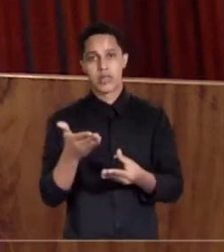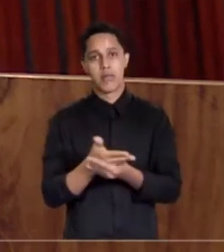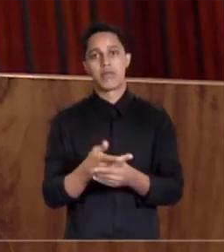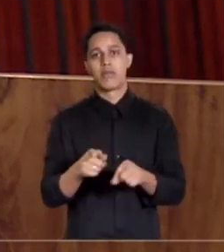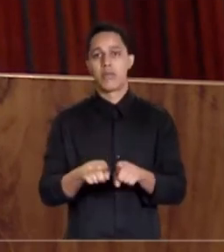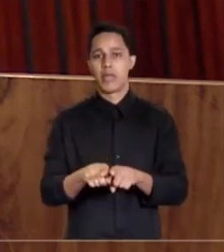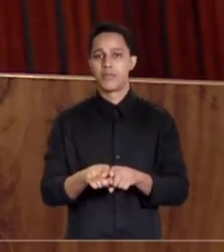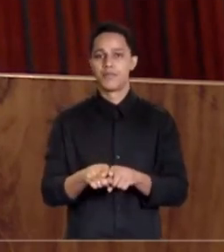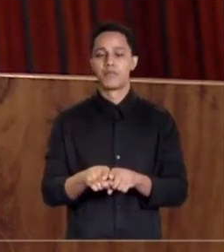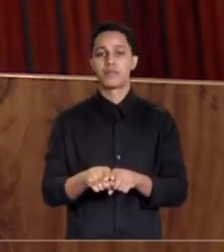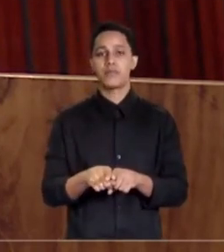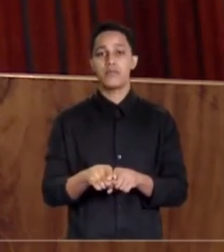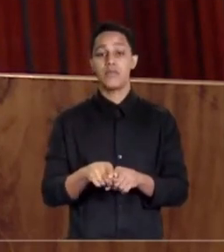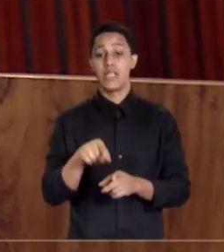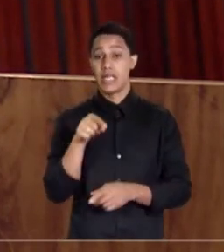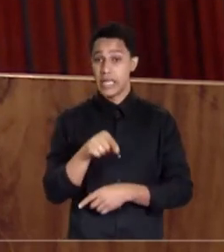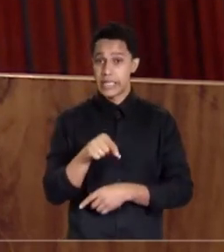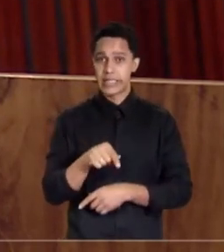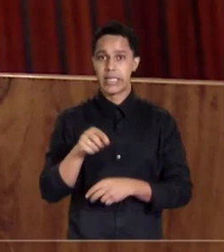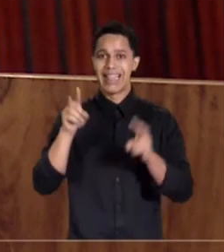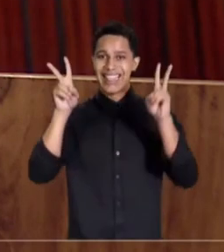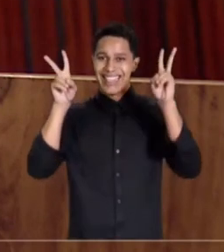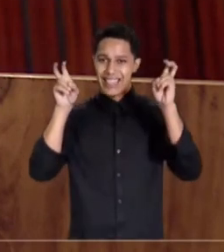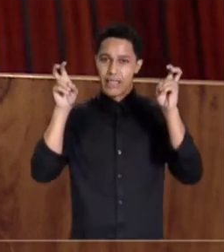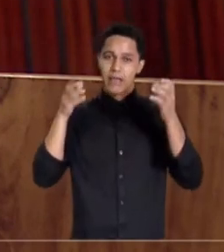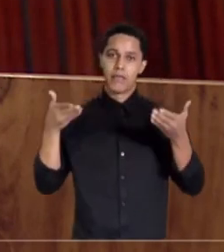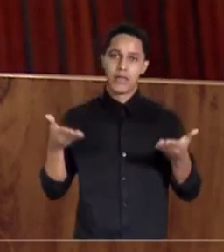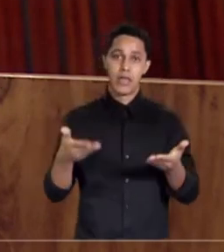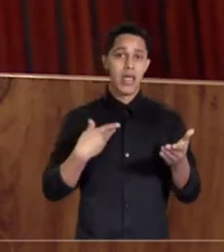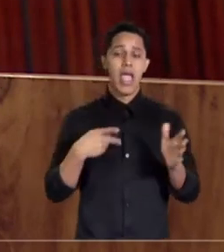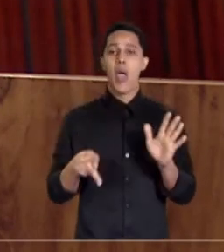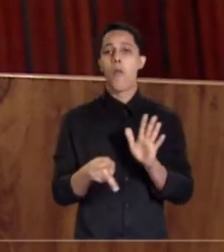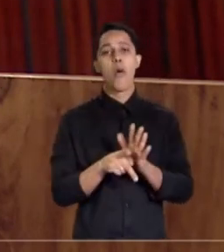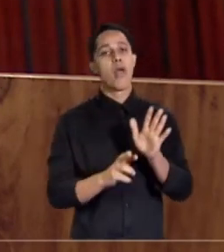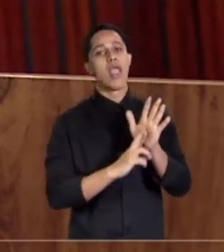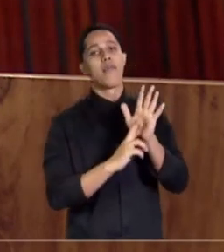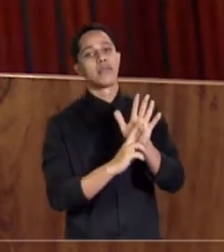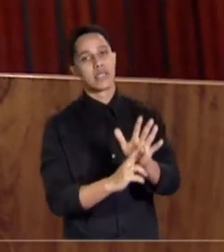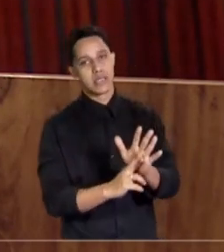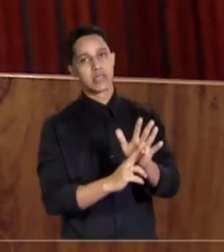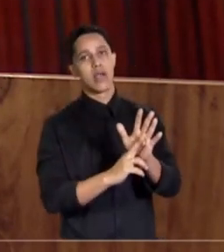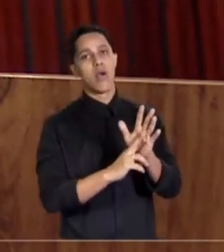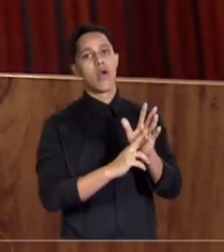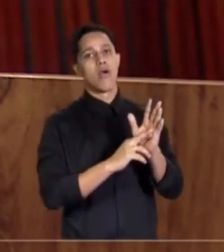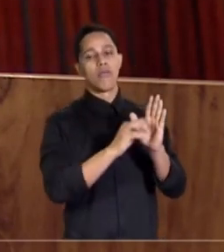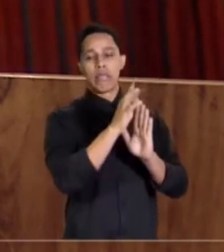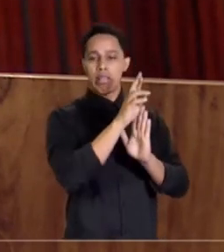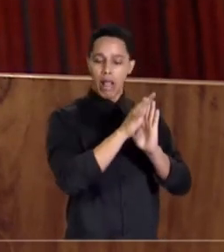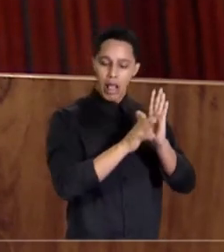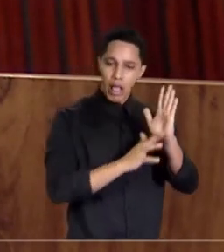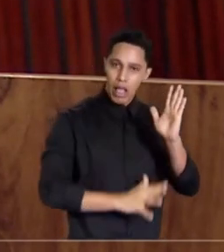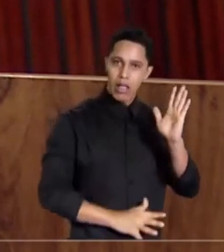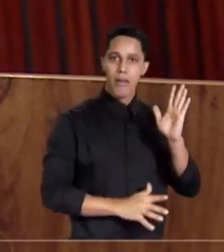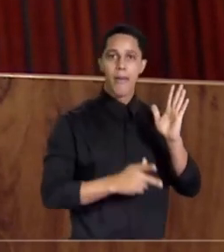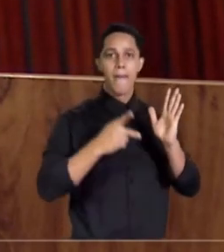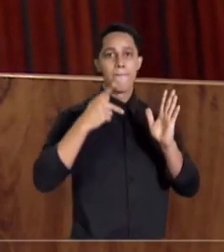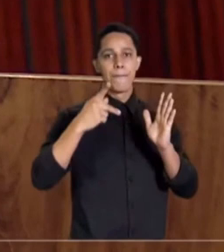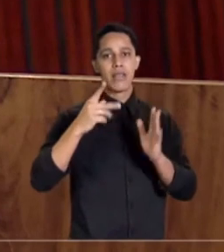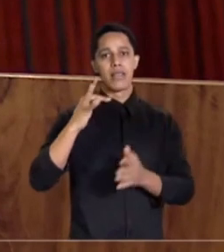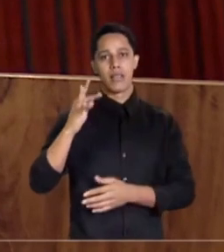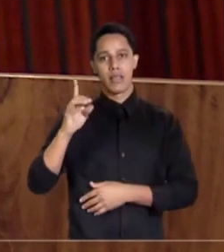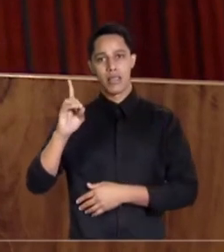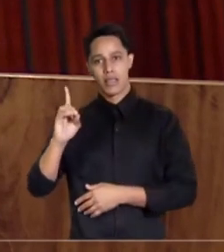O objeto aqui é uma representação formulada pelo PDT, Partido